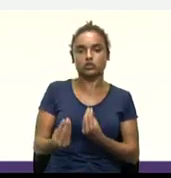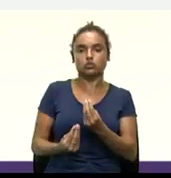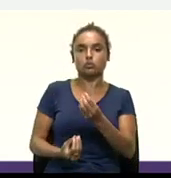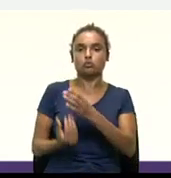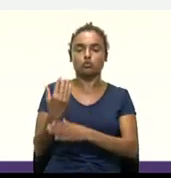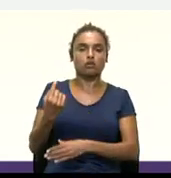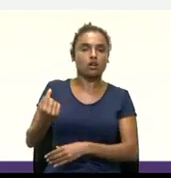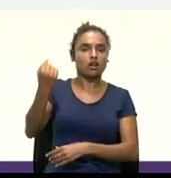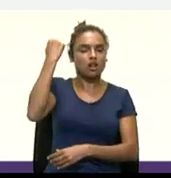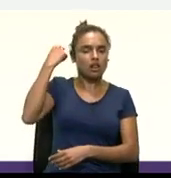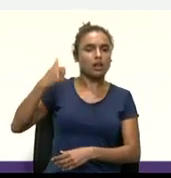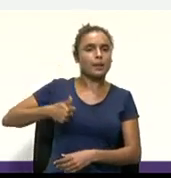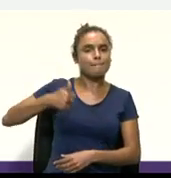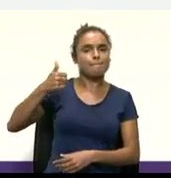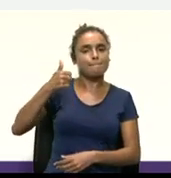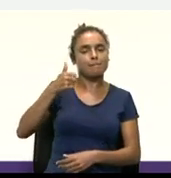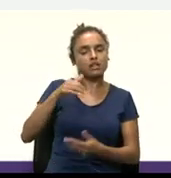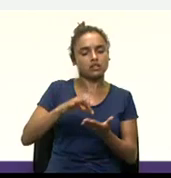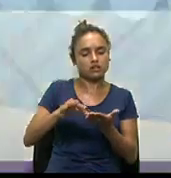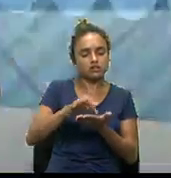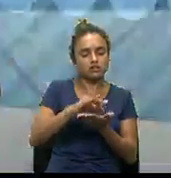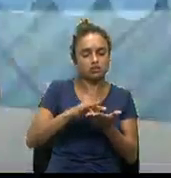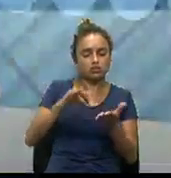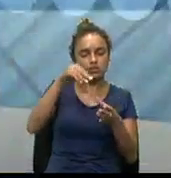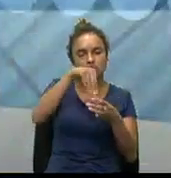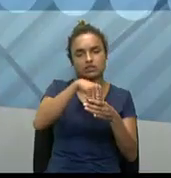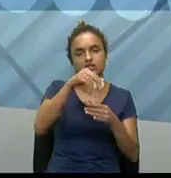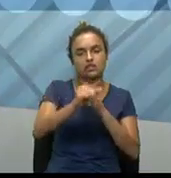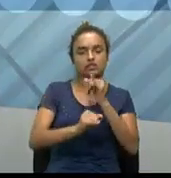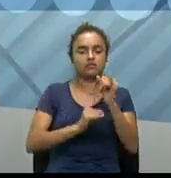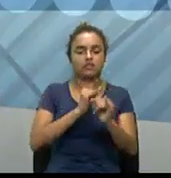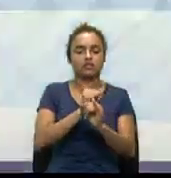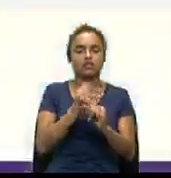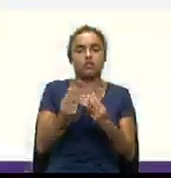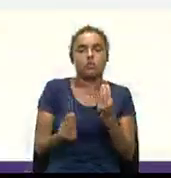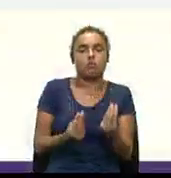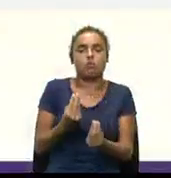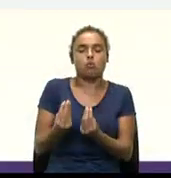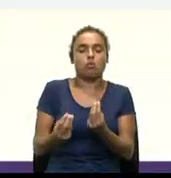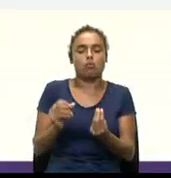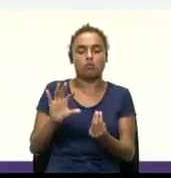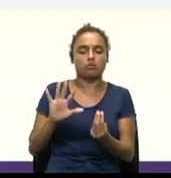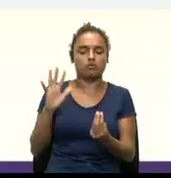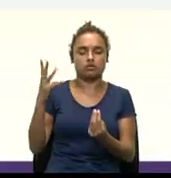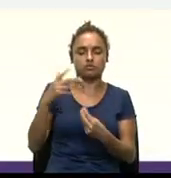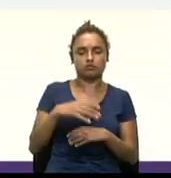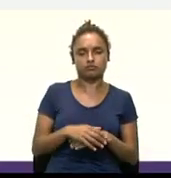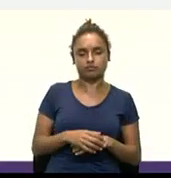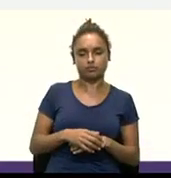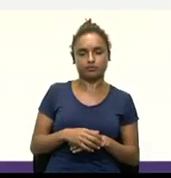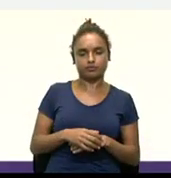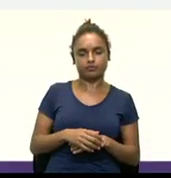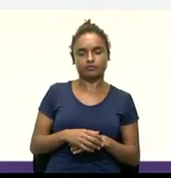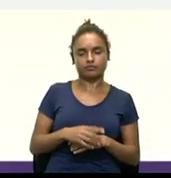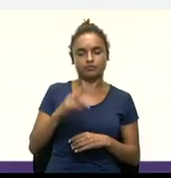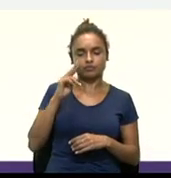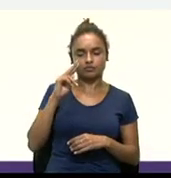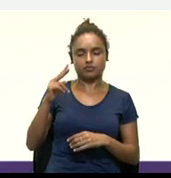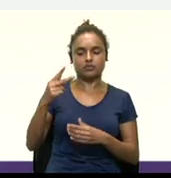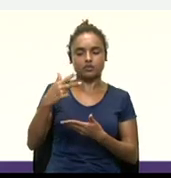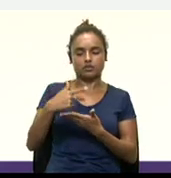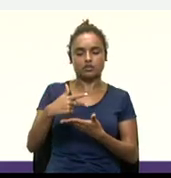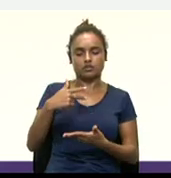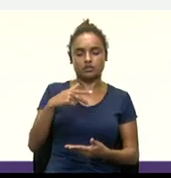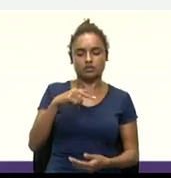moedas virtuais. Até para entender todo esse contexto. Vamos ali! Então, andar ali ao quadro, como